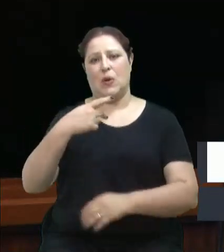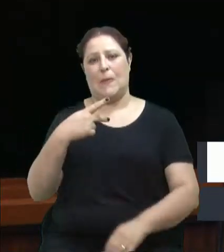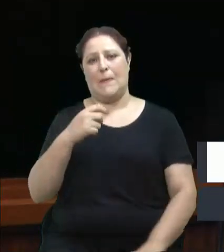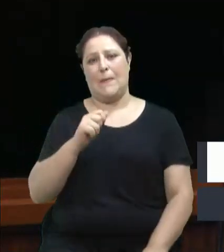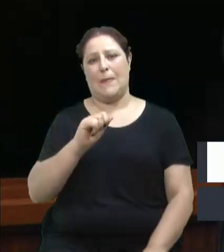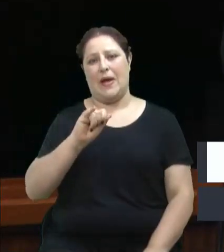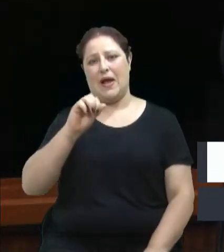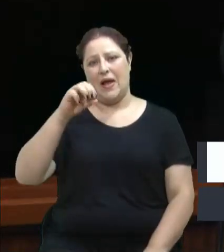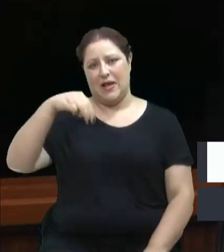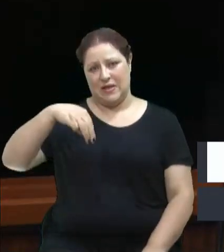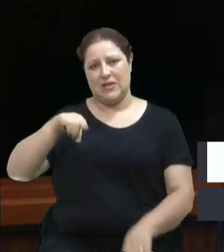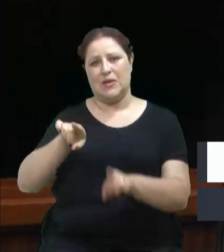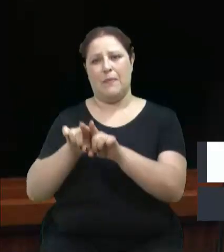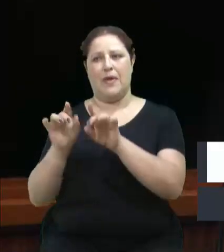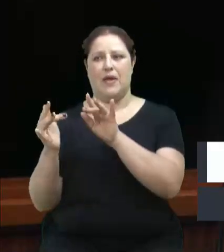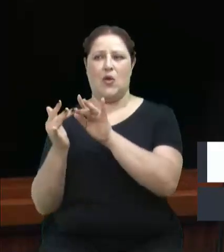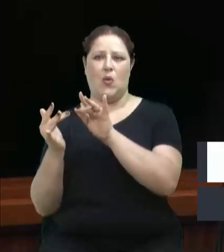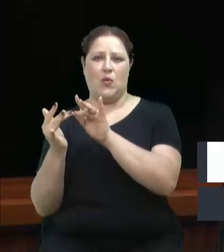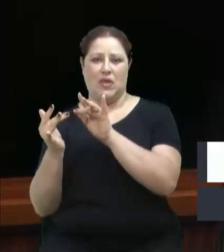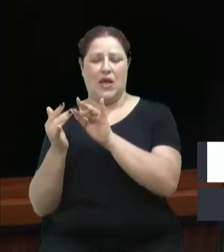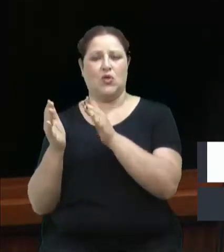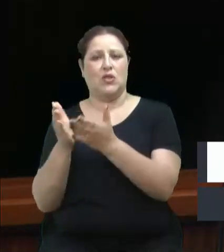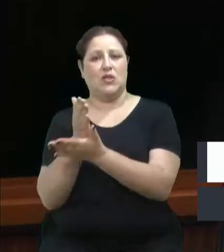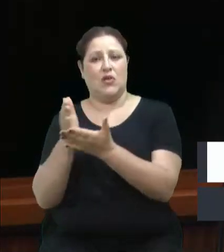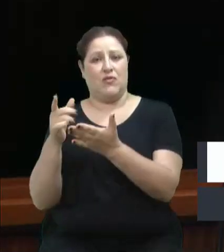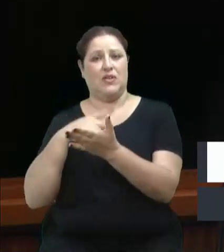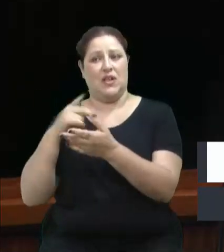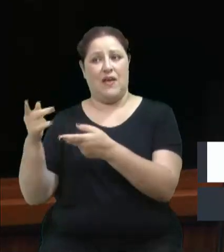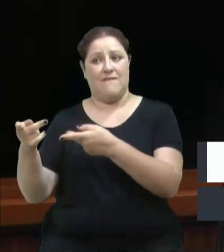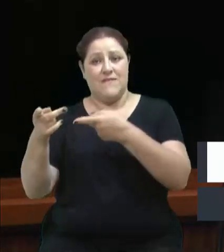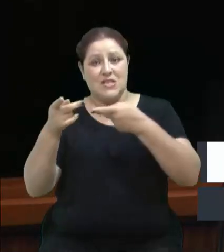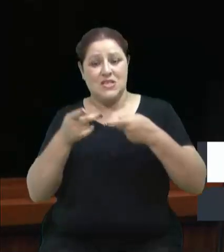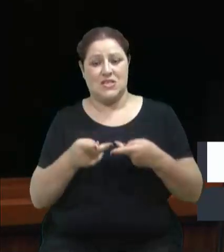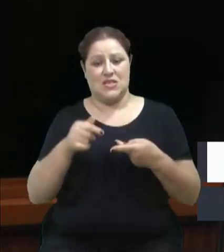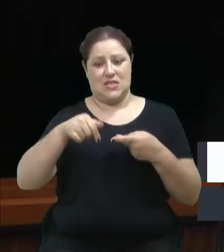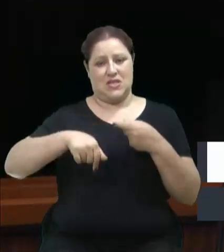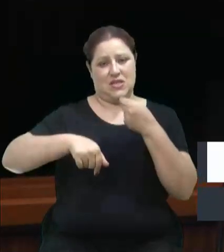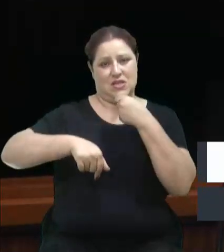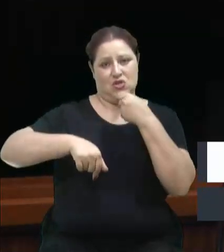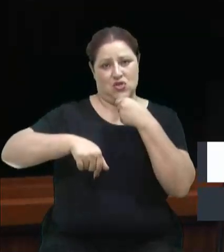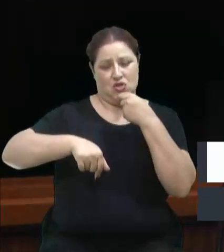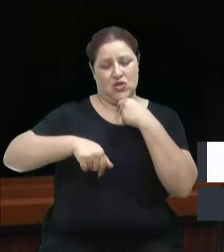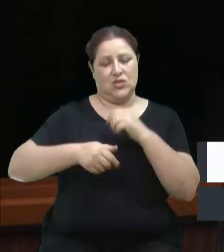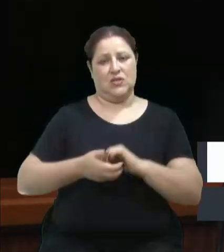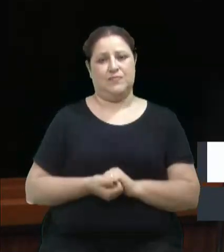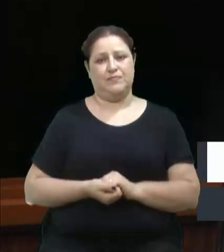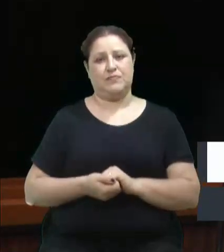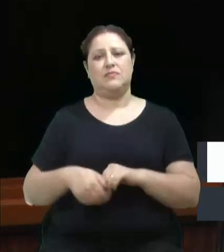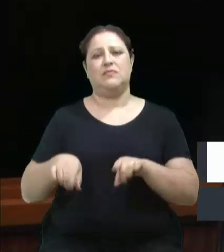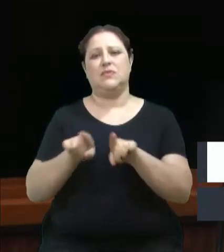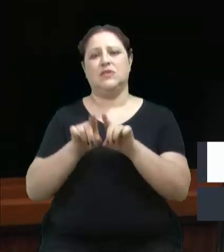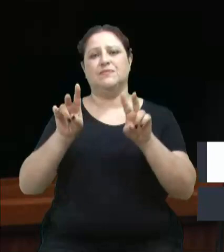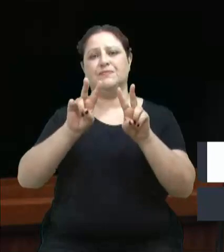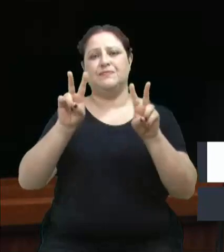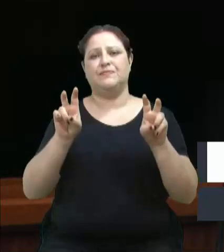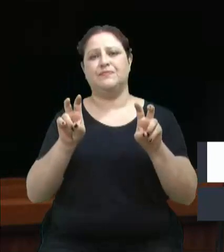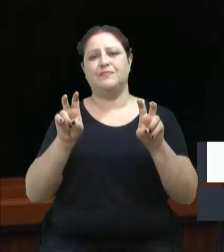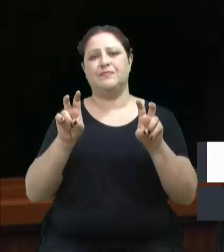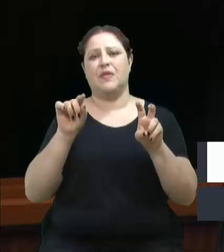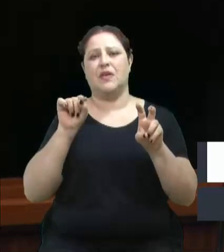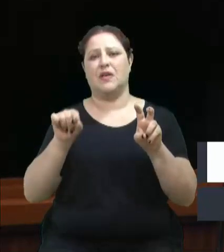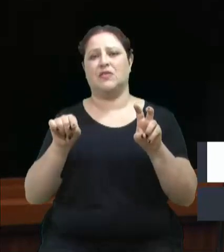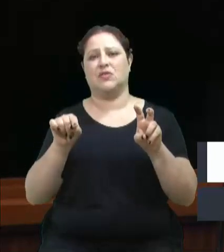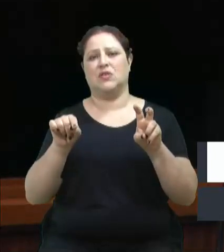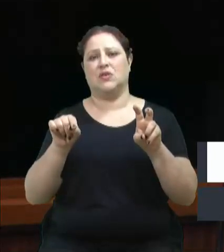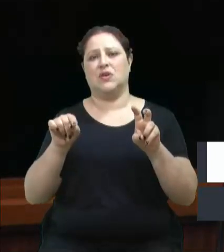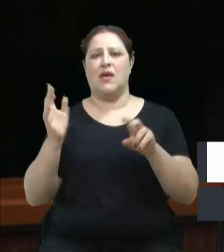contato, talvez haja uma visita à nossa cidade, inclusive em relação a isso,